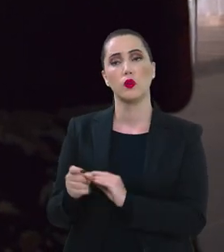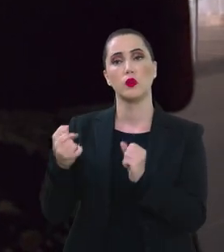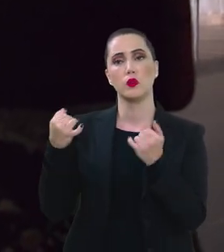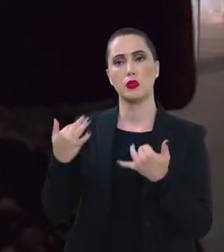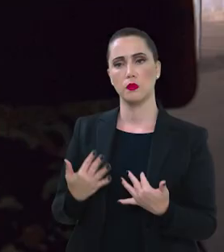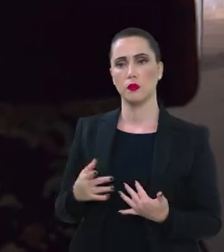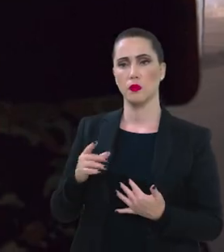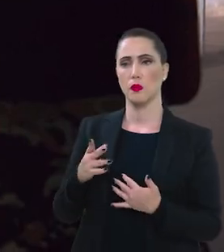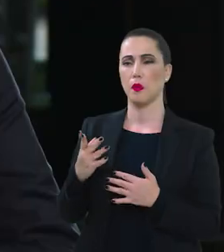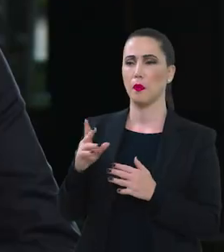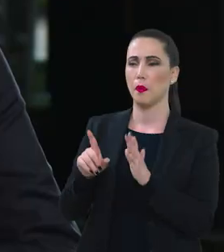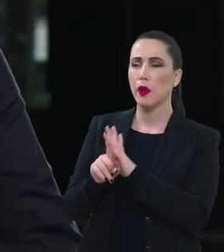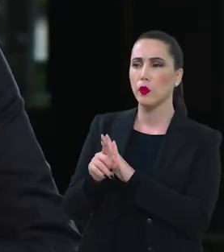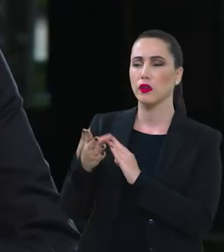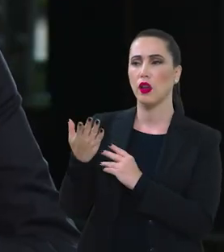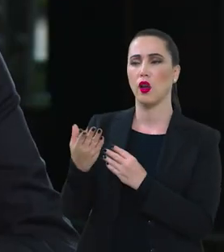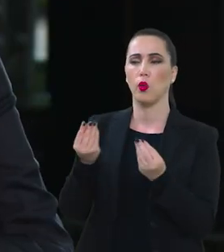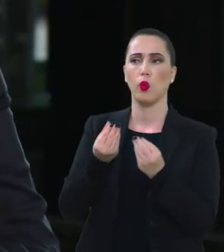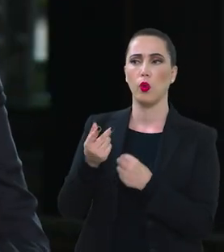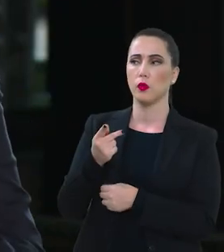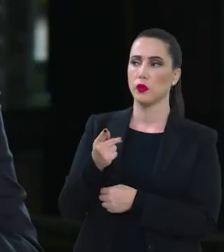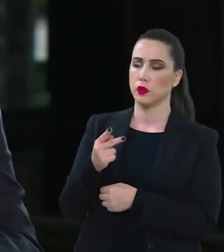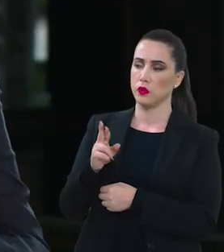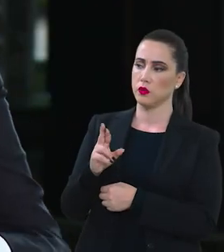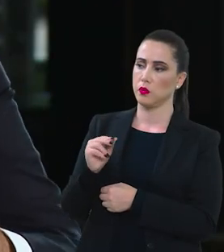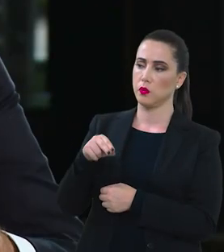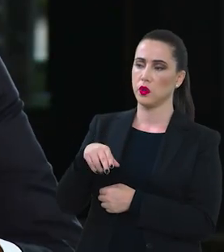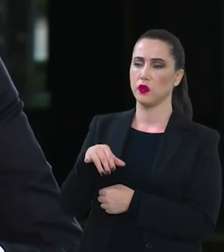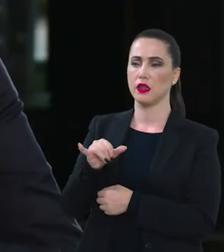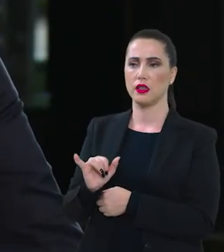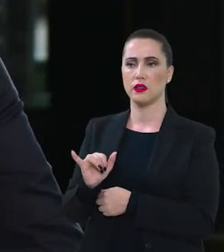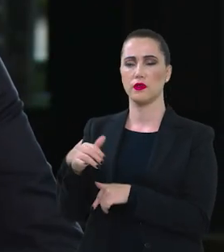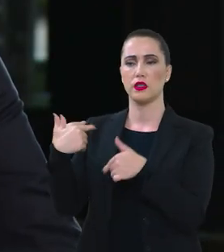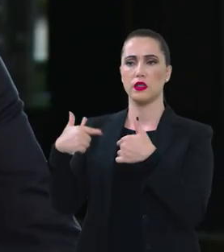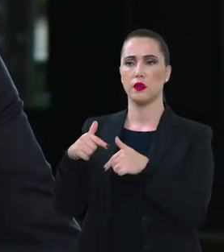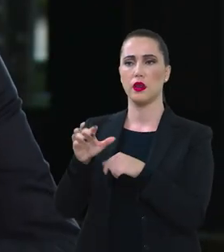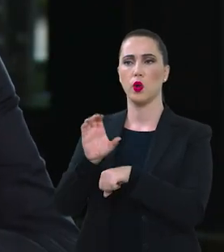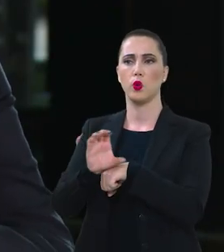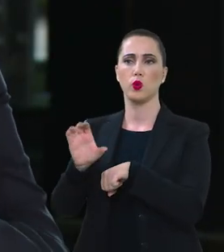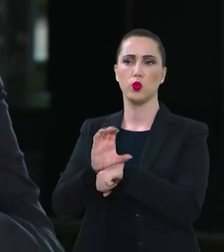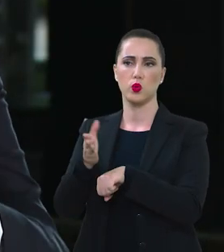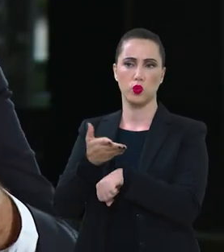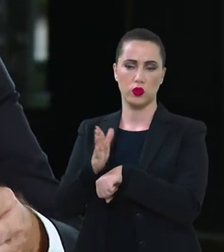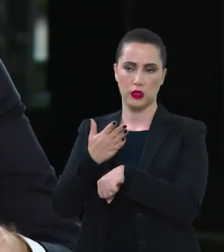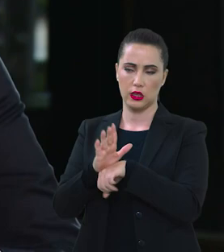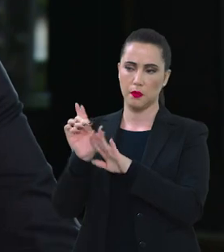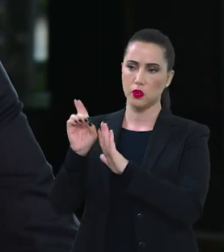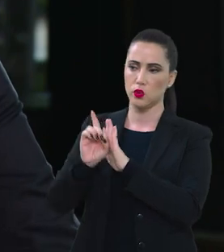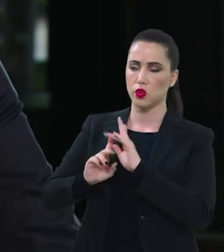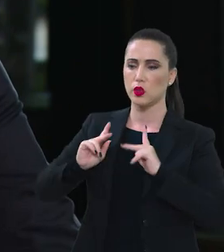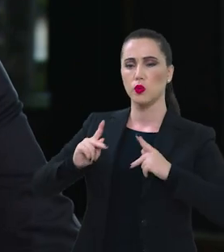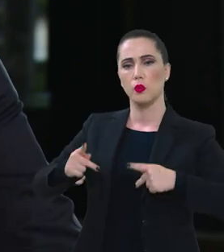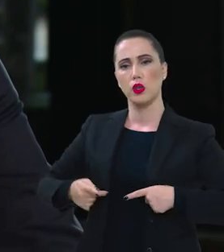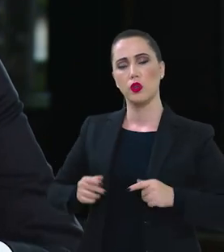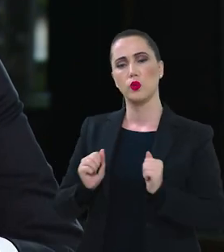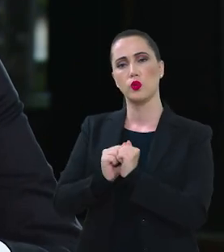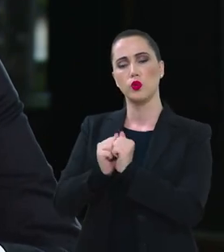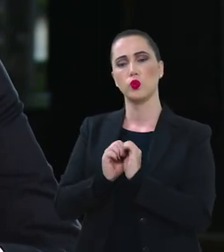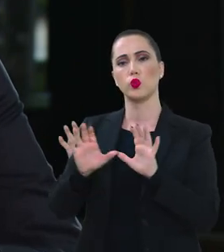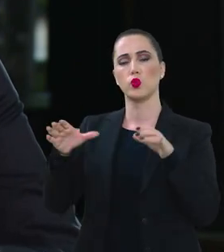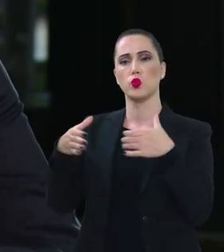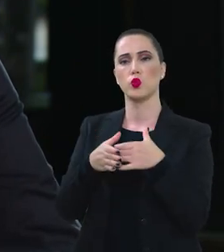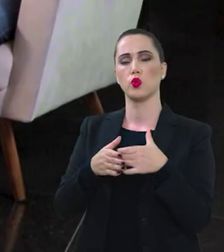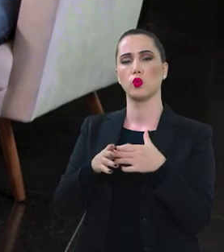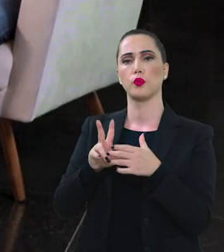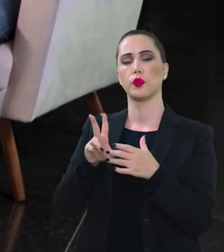isso para colocar a questão se o Pronace vai trabalhar de alguma forma com cursos de capacitação em direitos humanos junto às